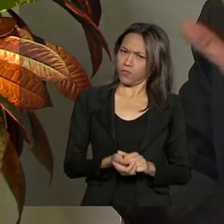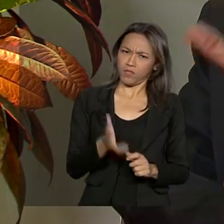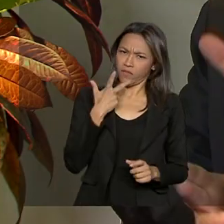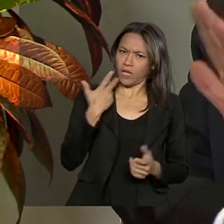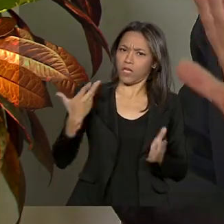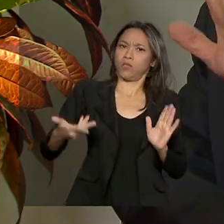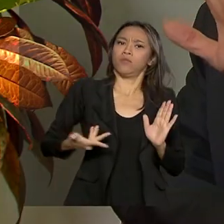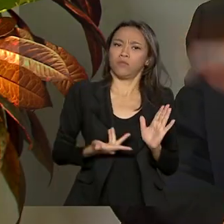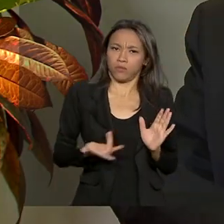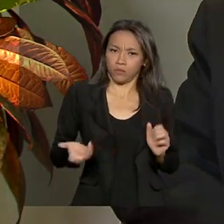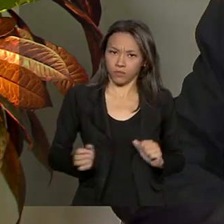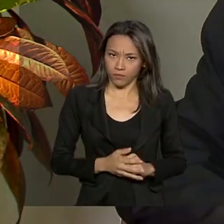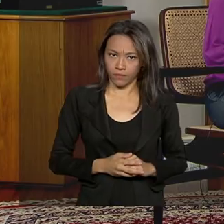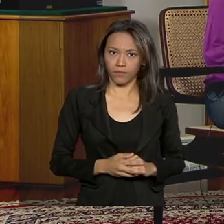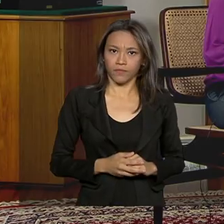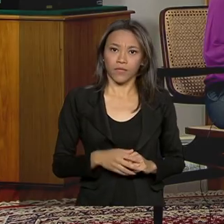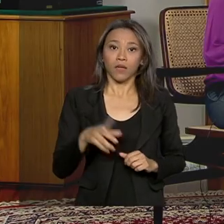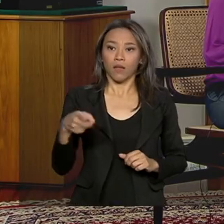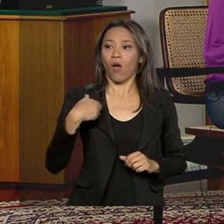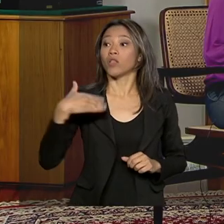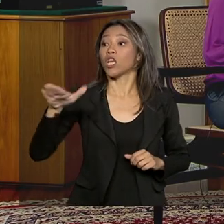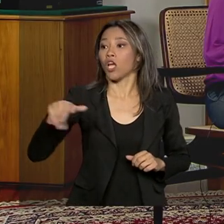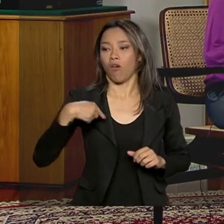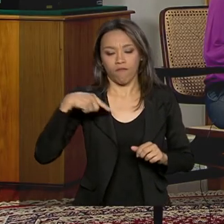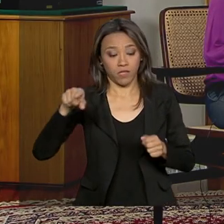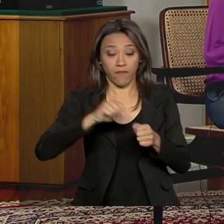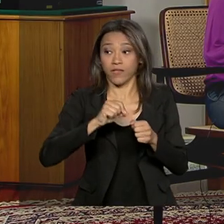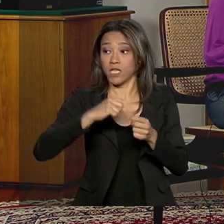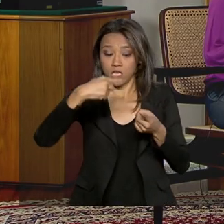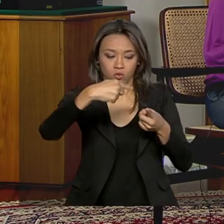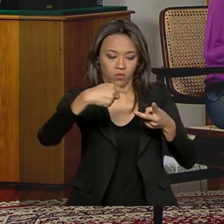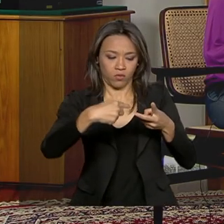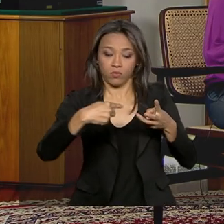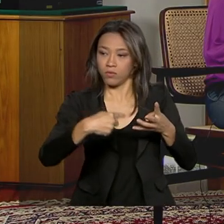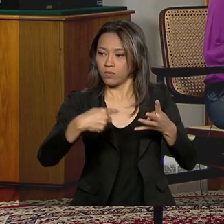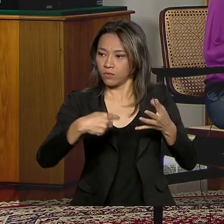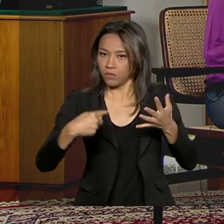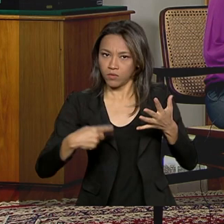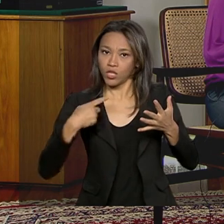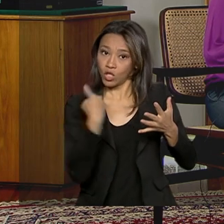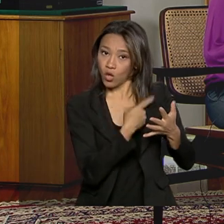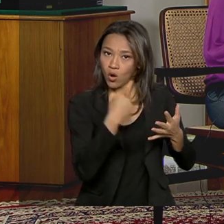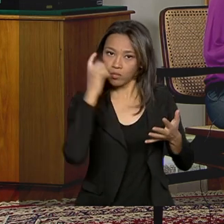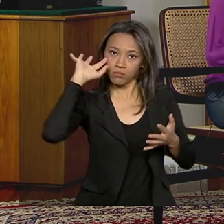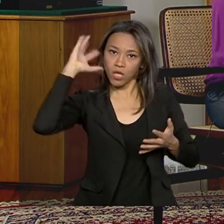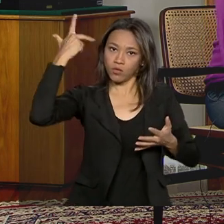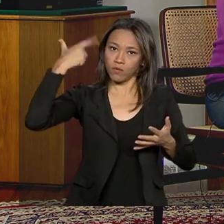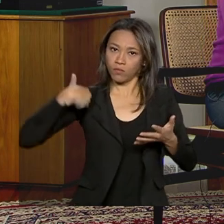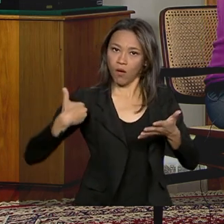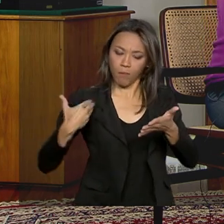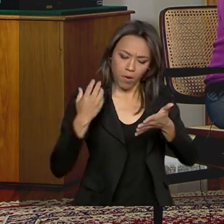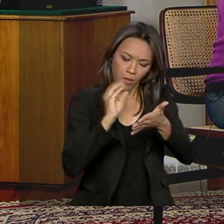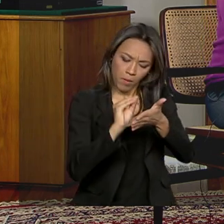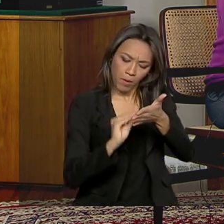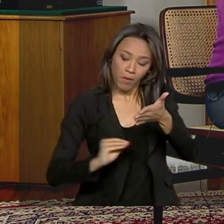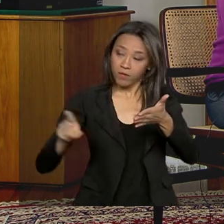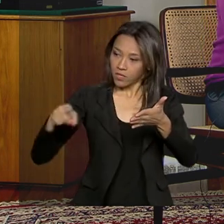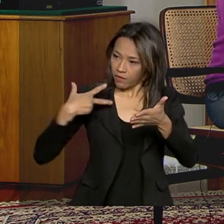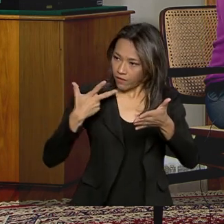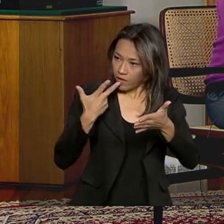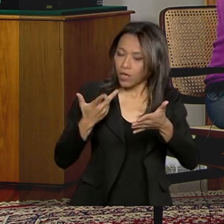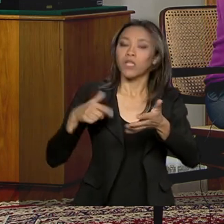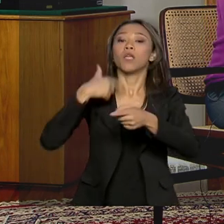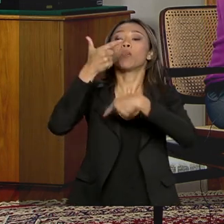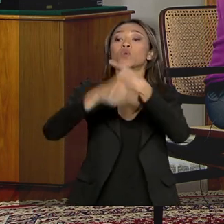para ele e falar, ó, está aqui uma receita de bolo, que só vai cumprir isso aqui que nós pensamos. Vai falar a mesma coisa para